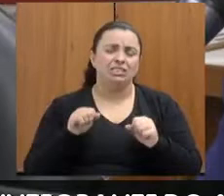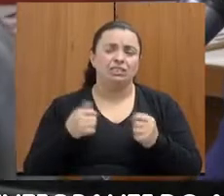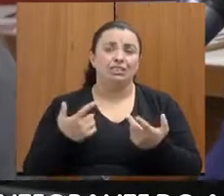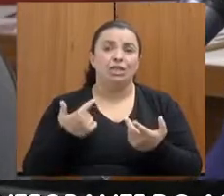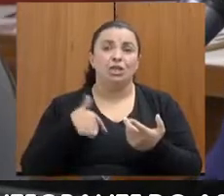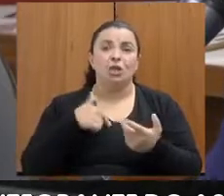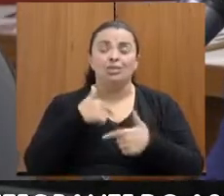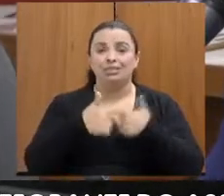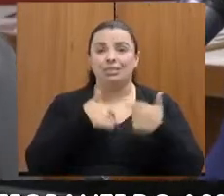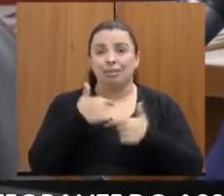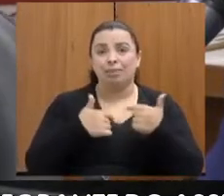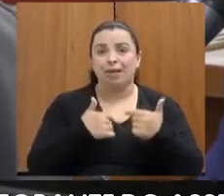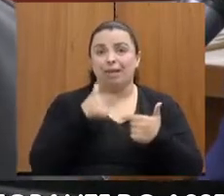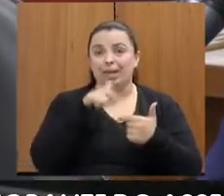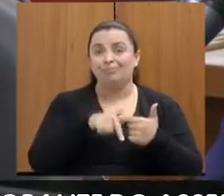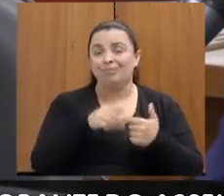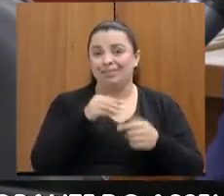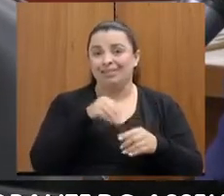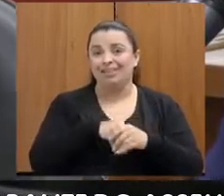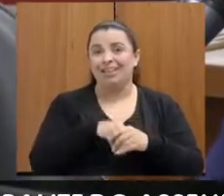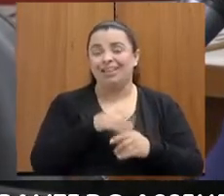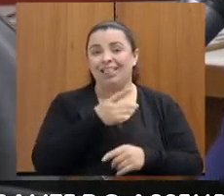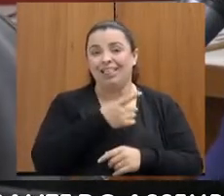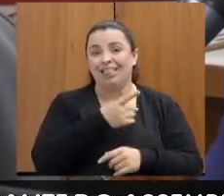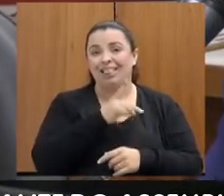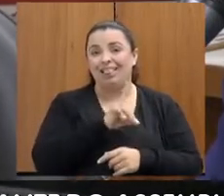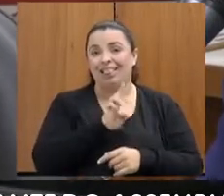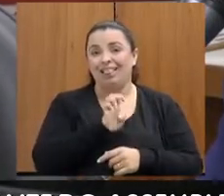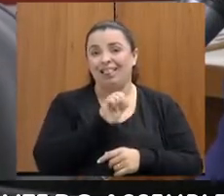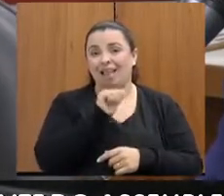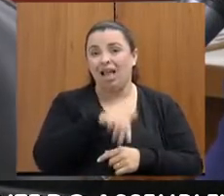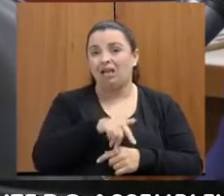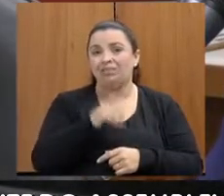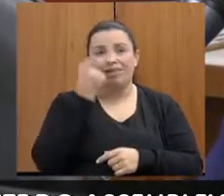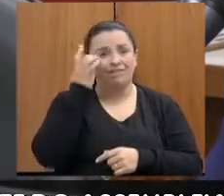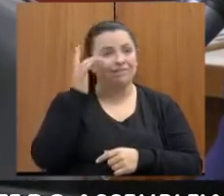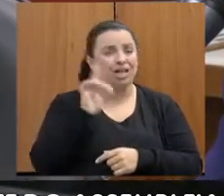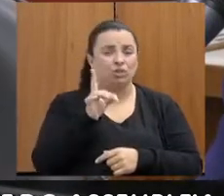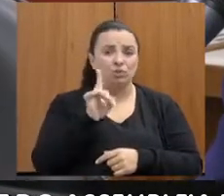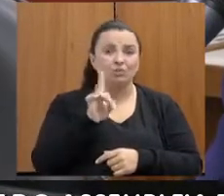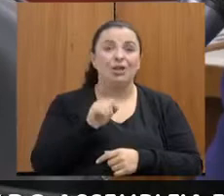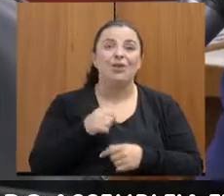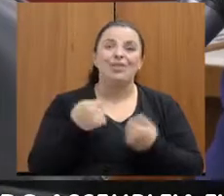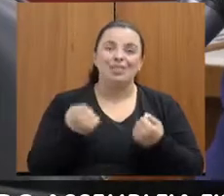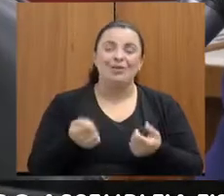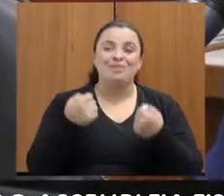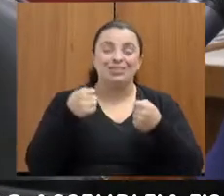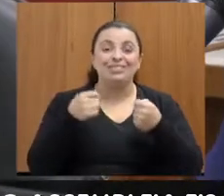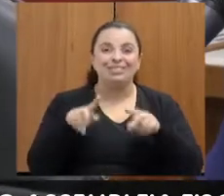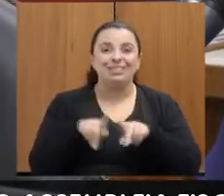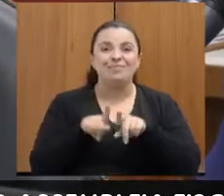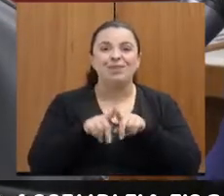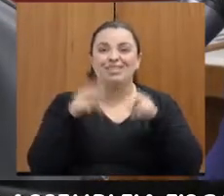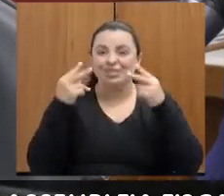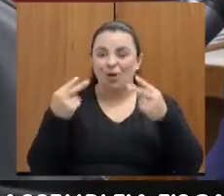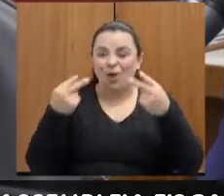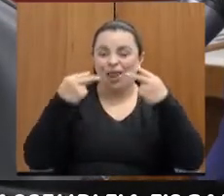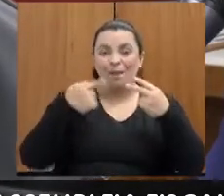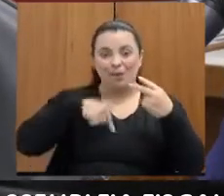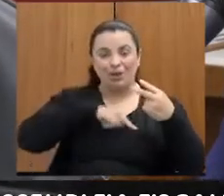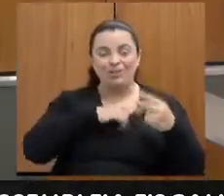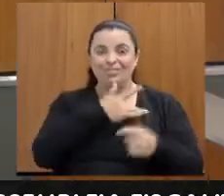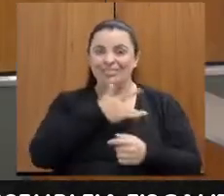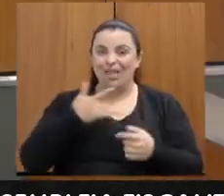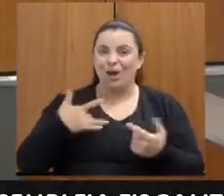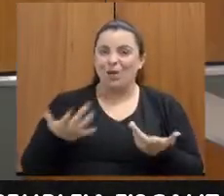na ponta, é complicado, não é fácil. Então, esse olhar, né, para a nossa própria saúde, né? É bom para o nosso próprio acolhimento,